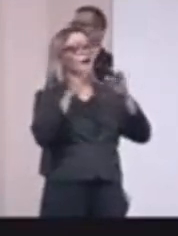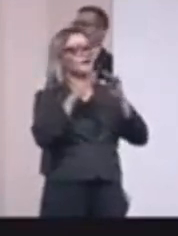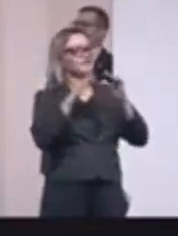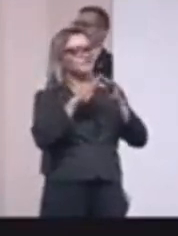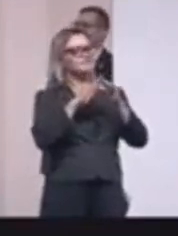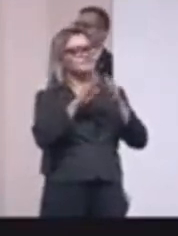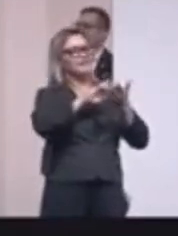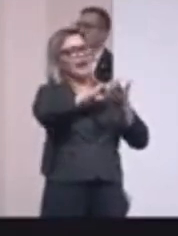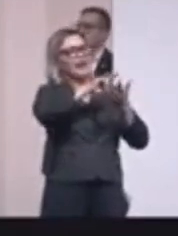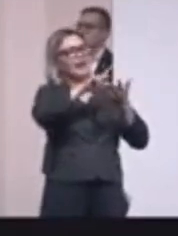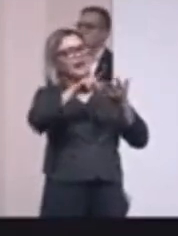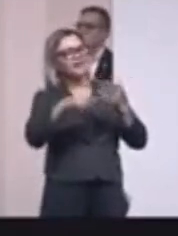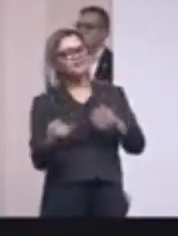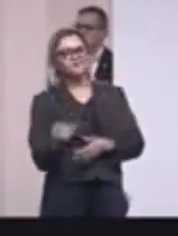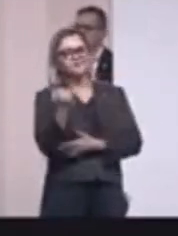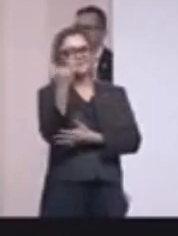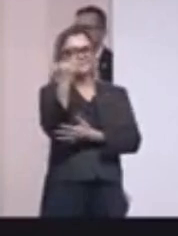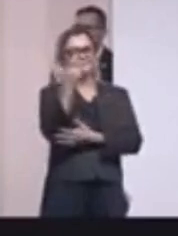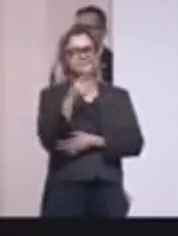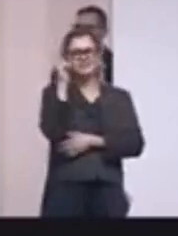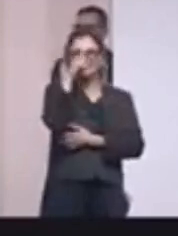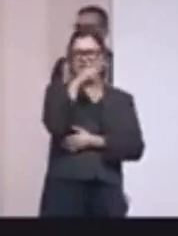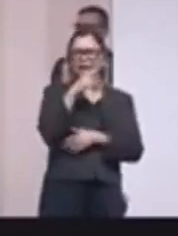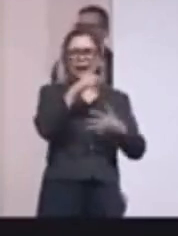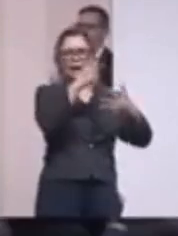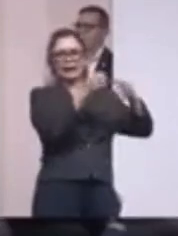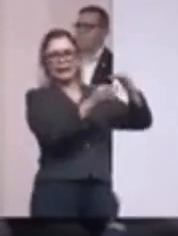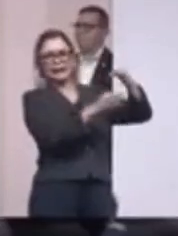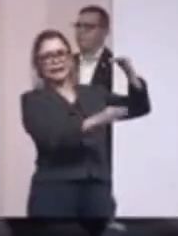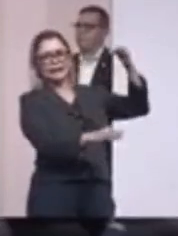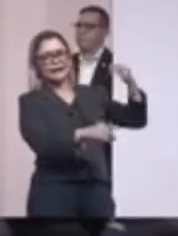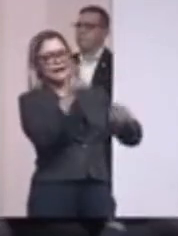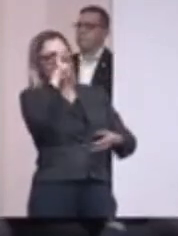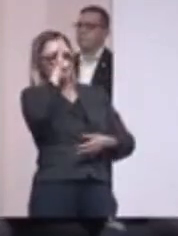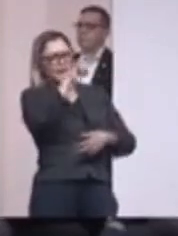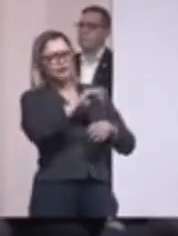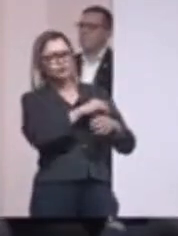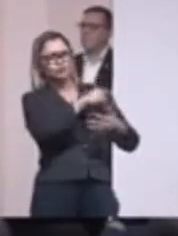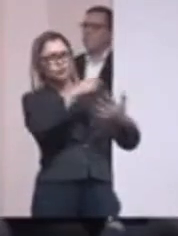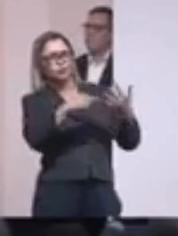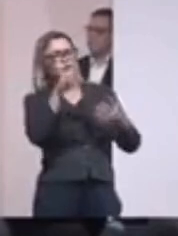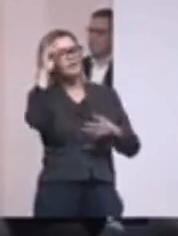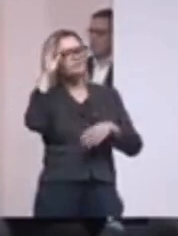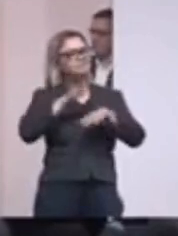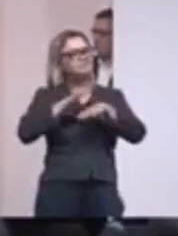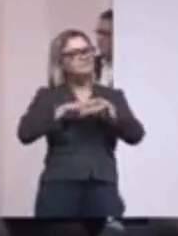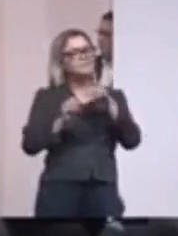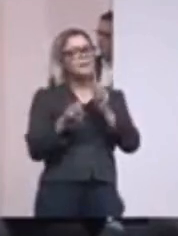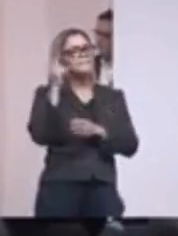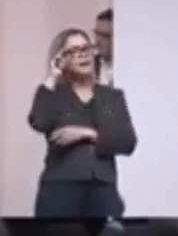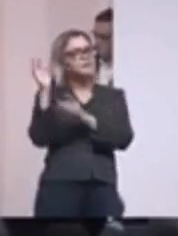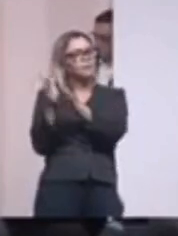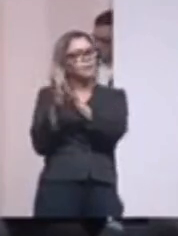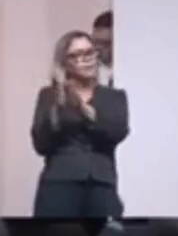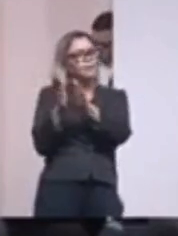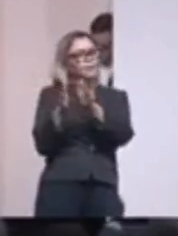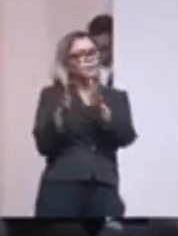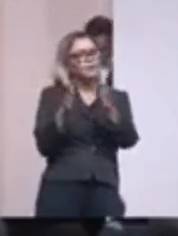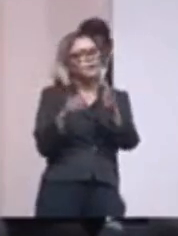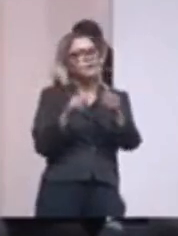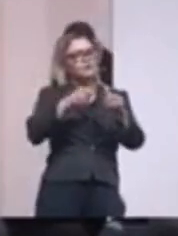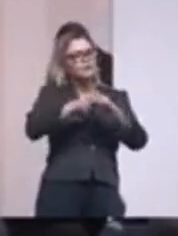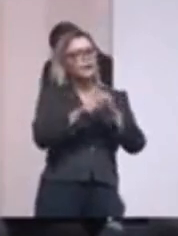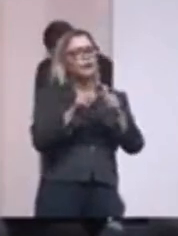Então são muitas coisas interessantes, é difícil até lembrar de tudo o que está sendo feito, quando a gente pensa em todas as vertentes, o